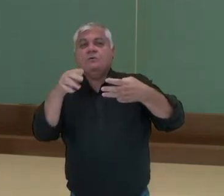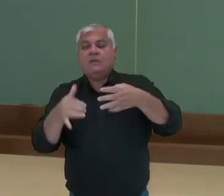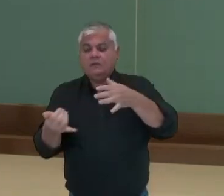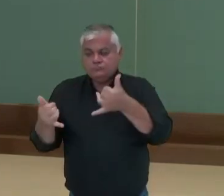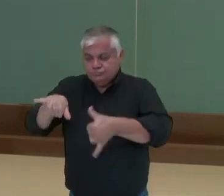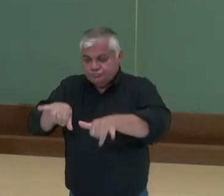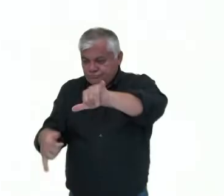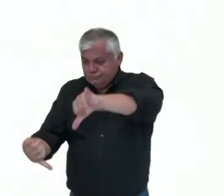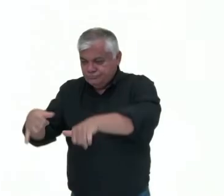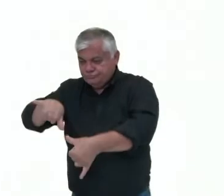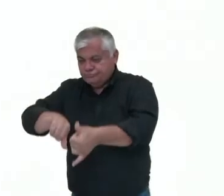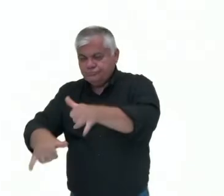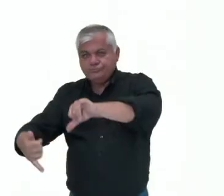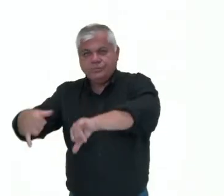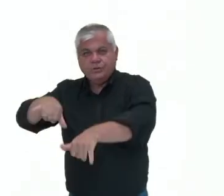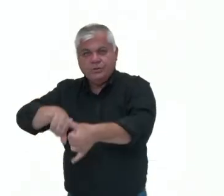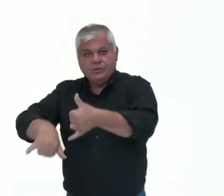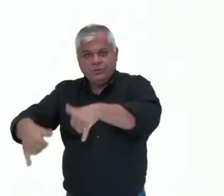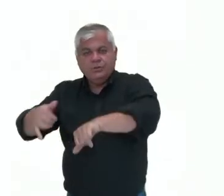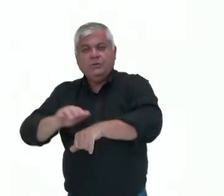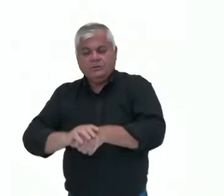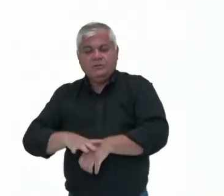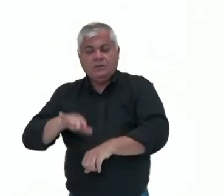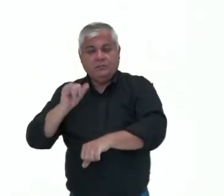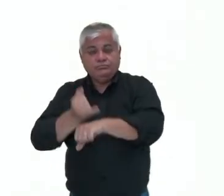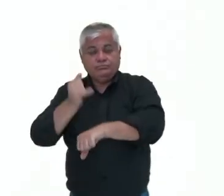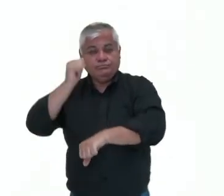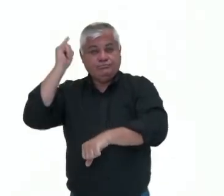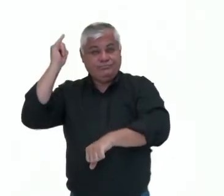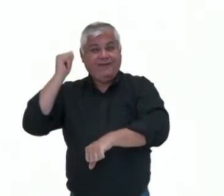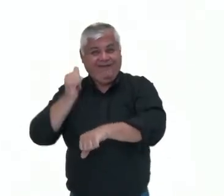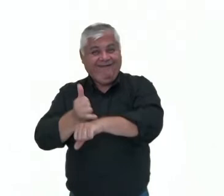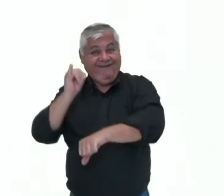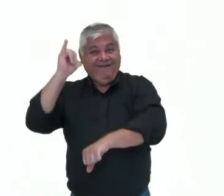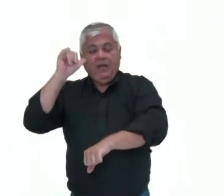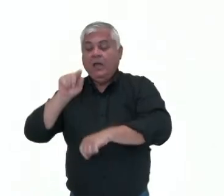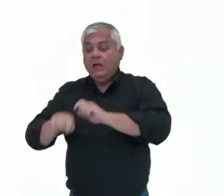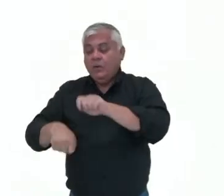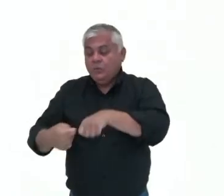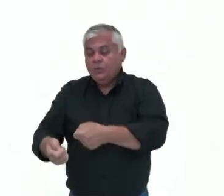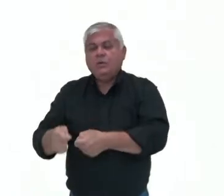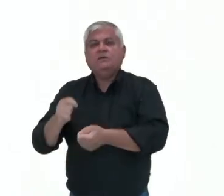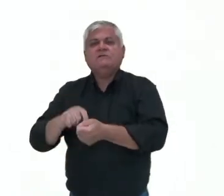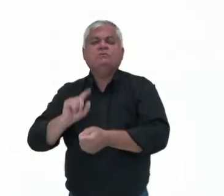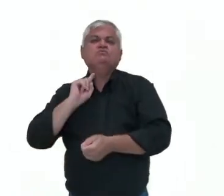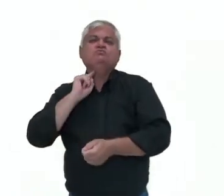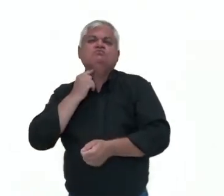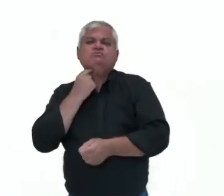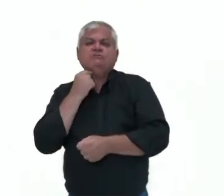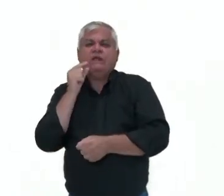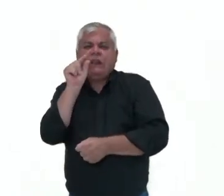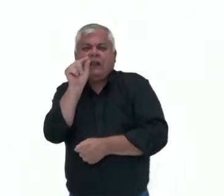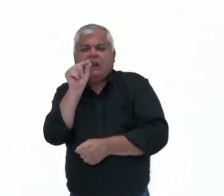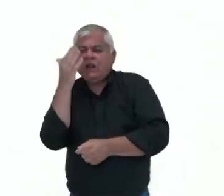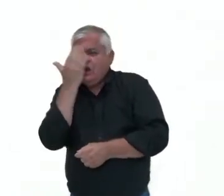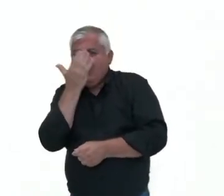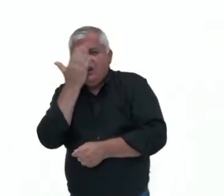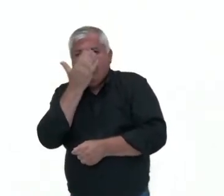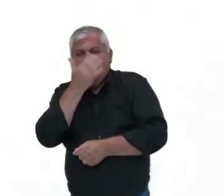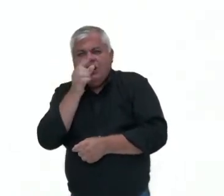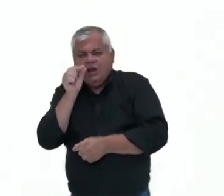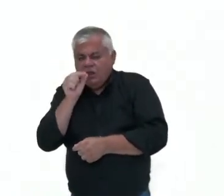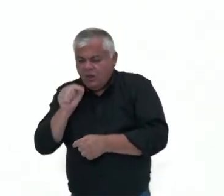produtos químicos, o sulfato de alumínio, por exemplo. É um produto que faz com que as sujeiras menores menores, que não